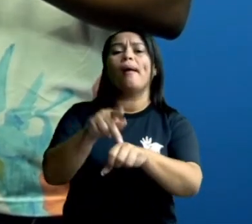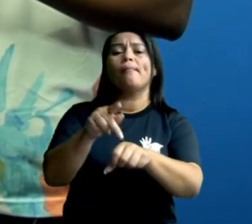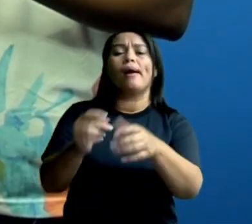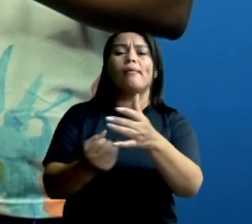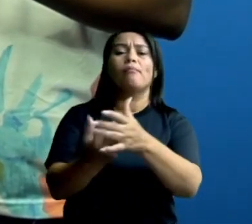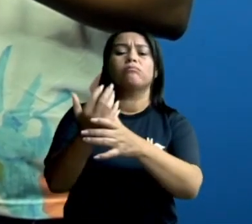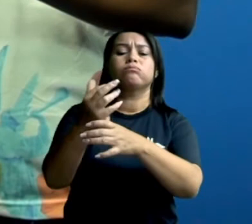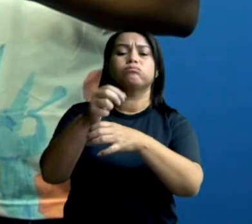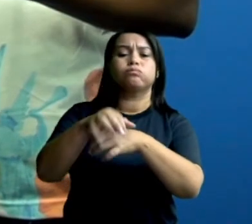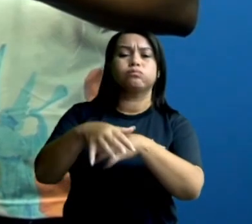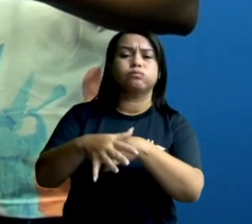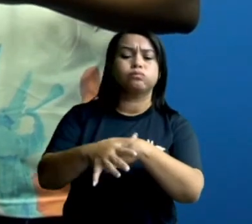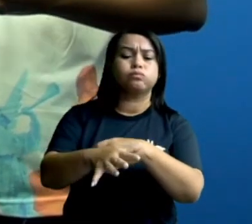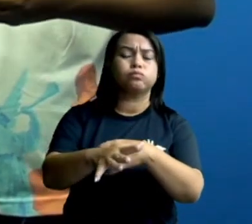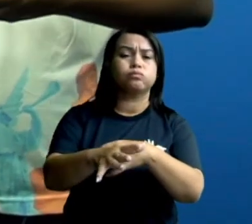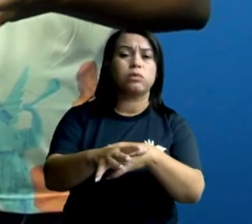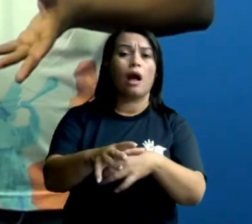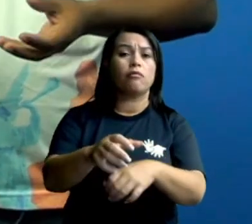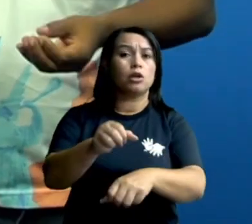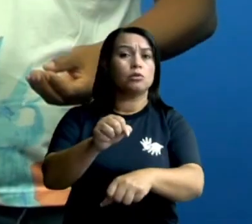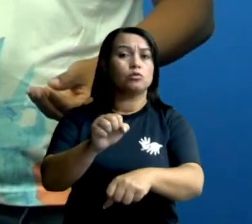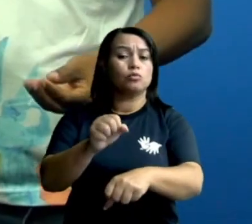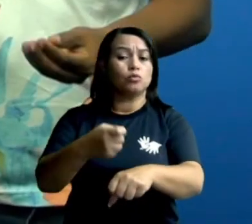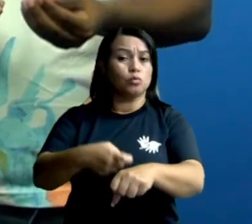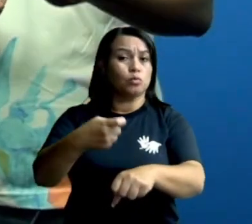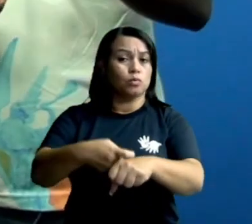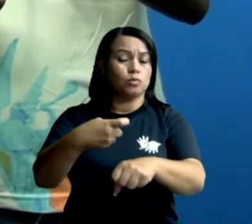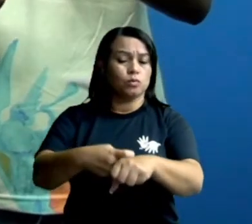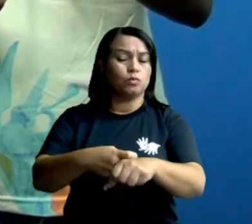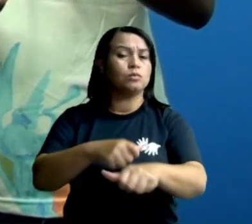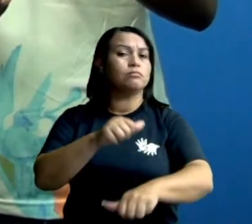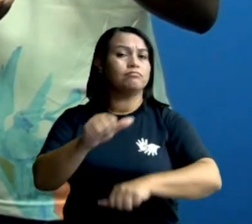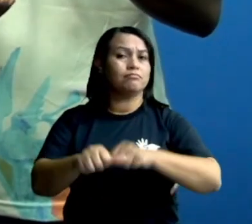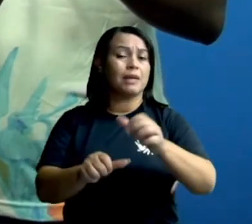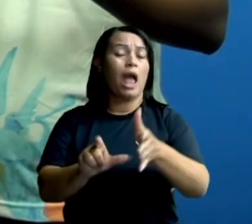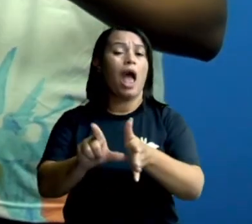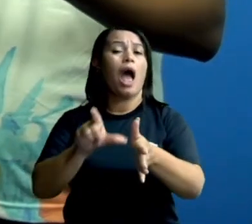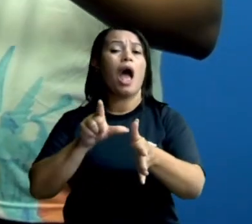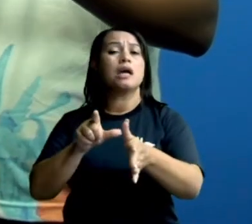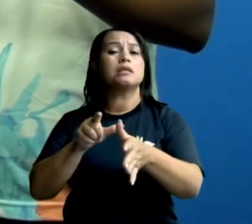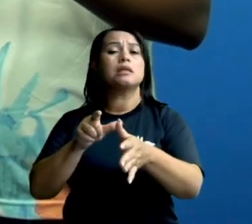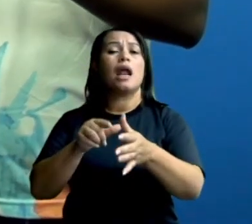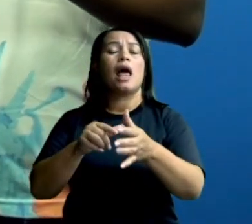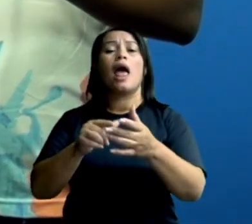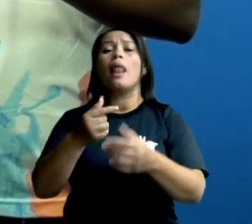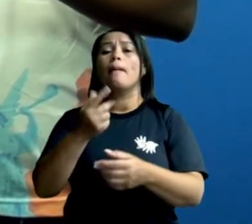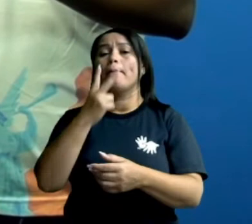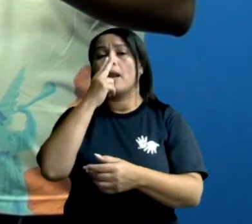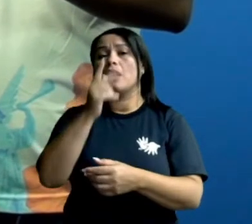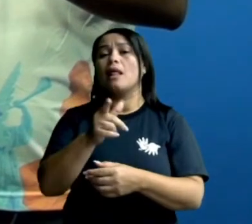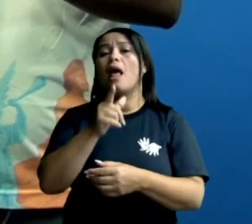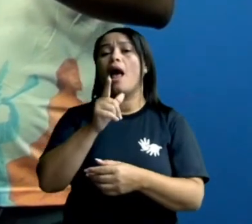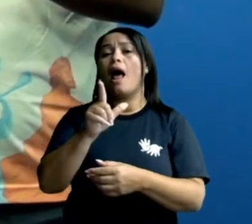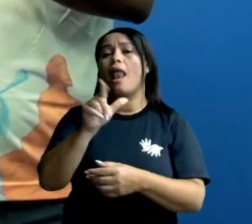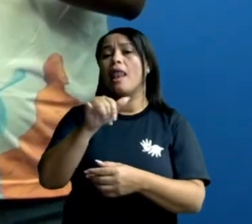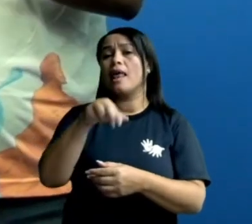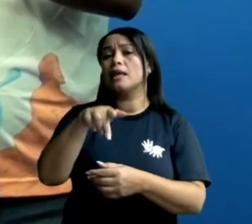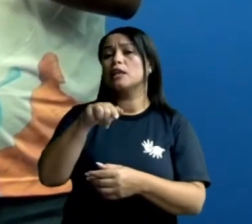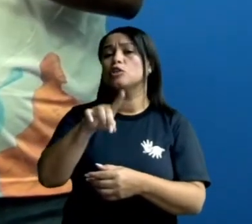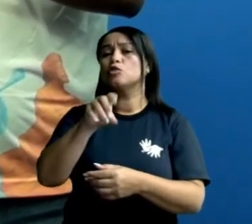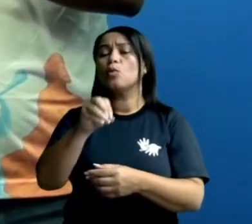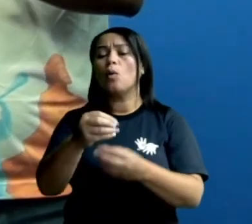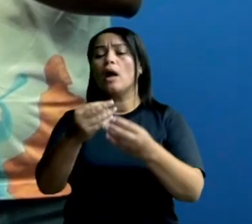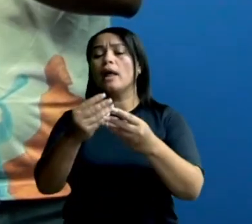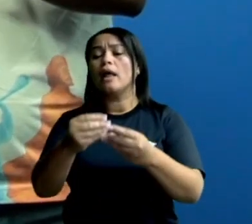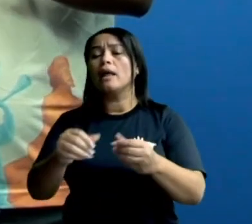solidifica, ela sai do estado de líquido que ela possuía e se solidifica. Ao se